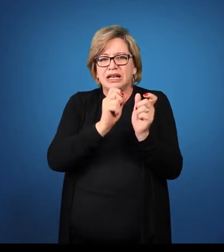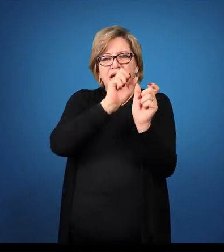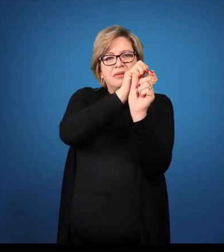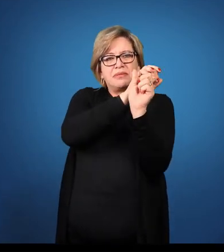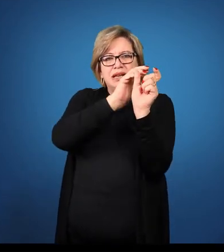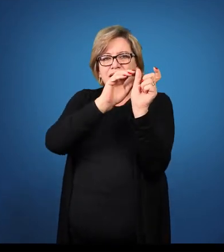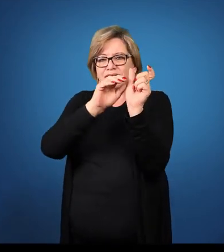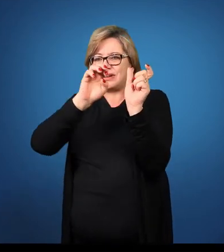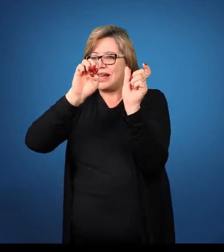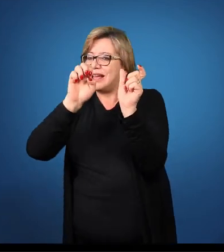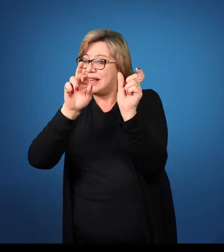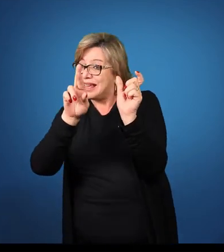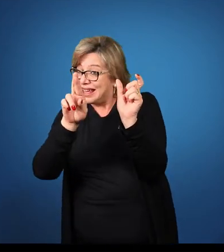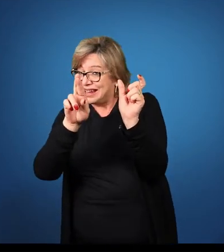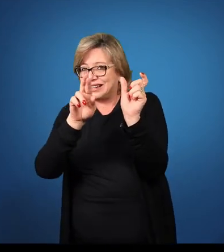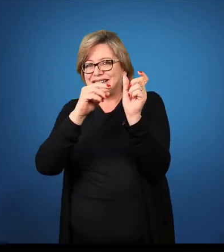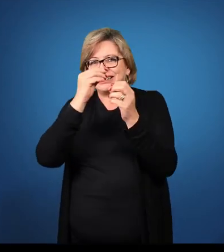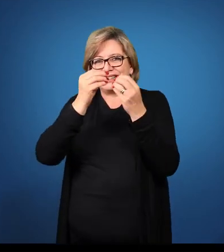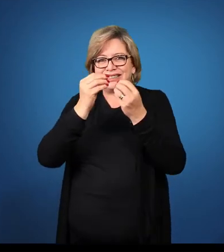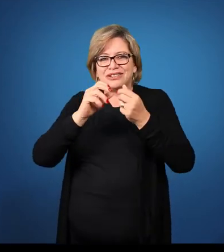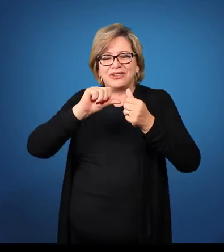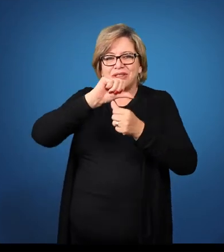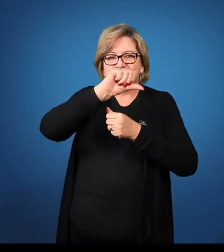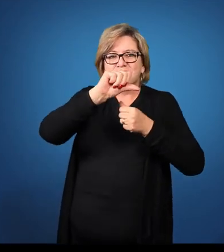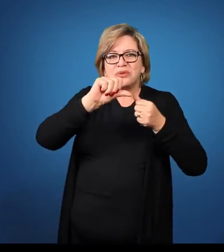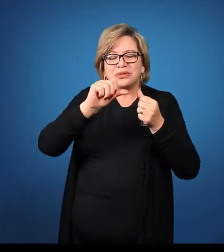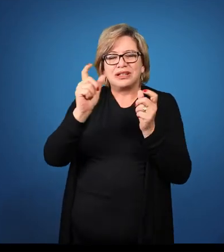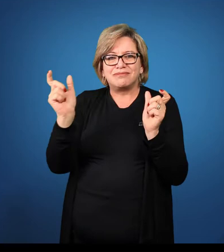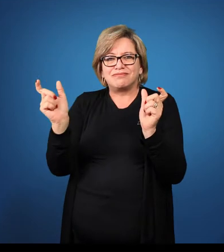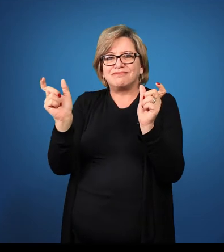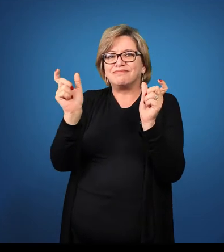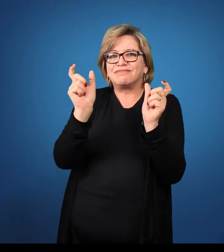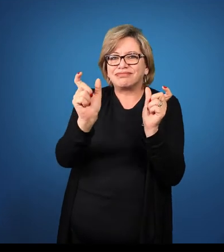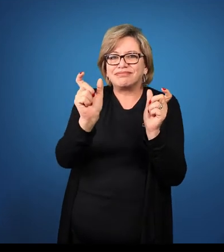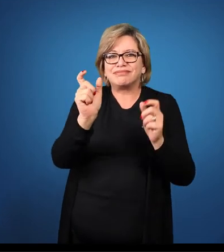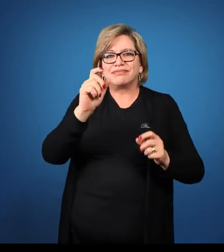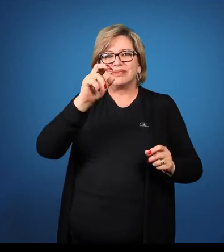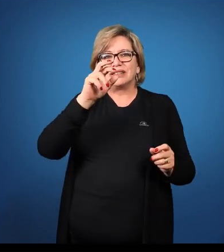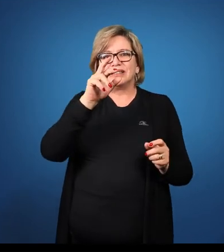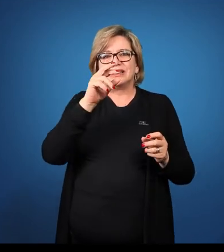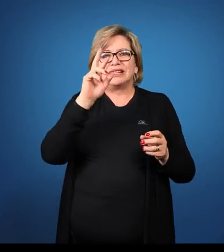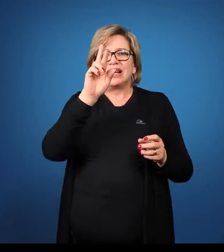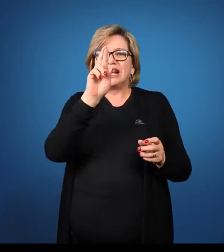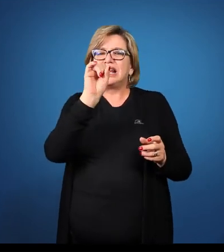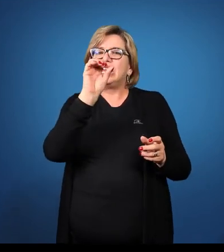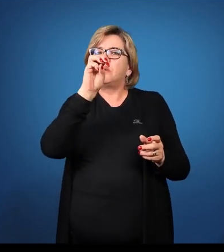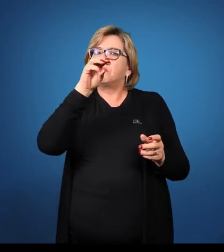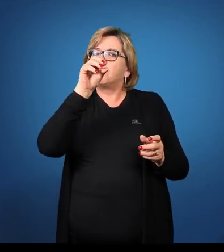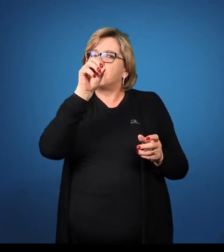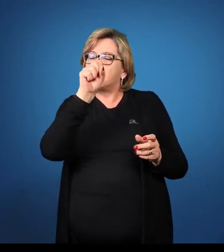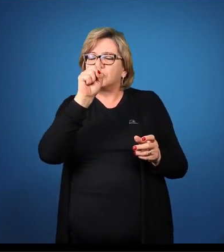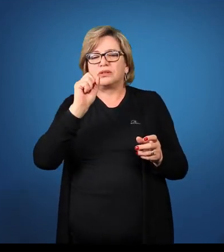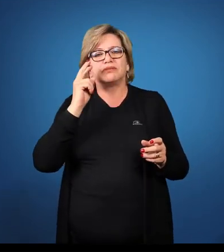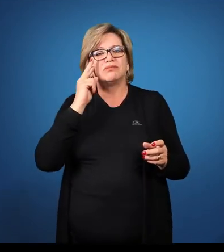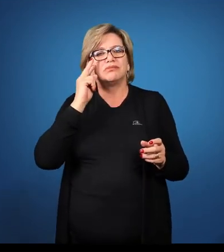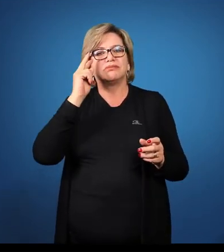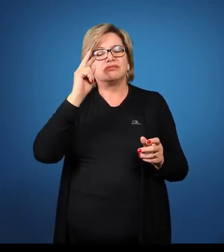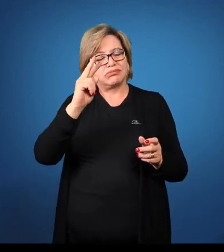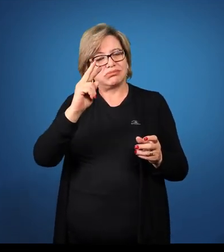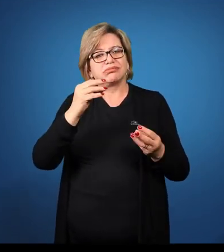em er, forma-se acrescentando rimos. Então,